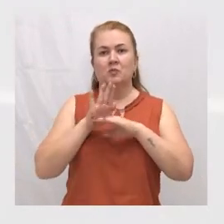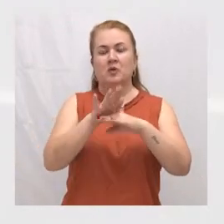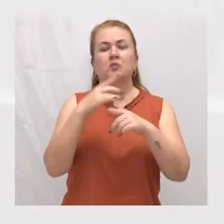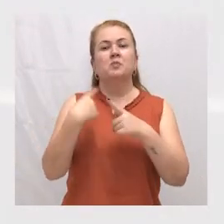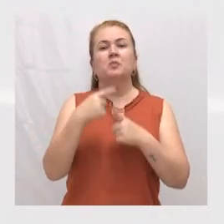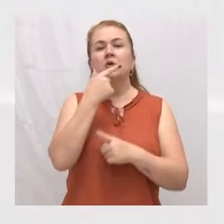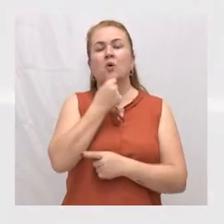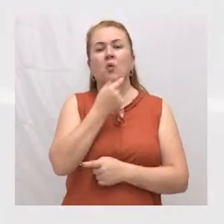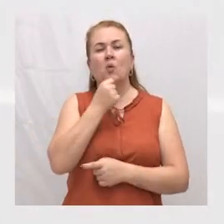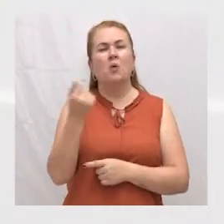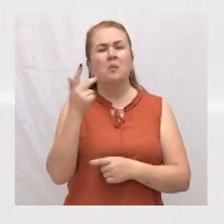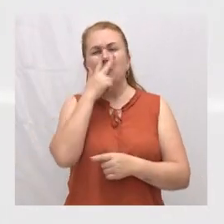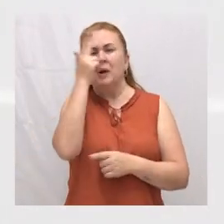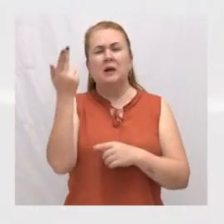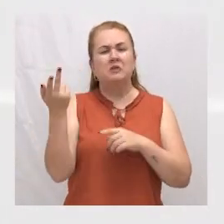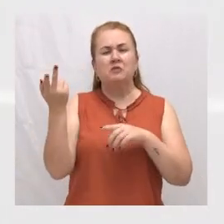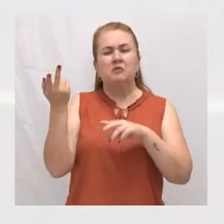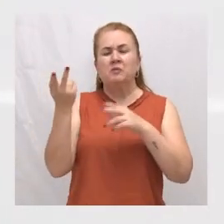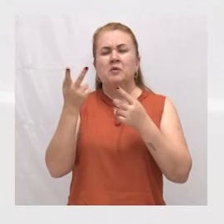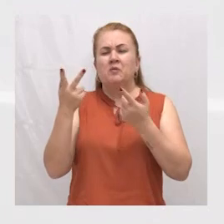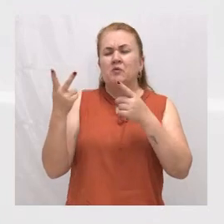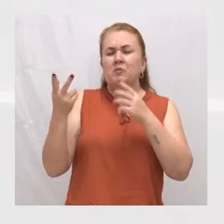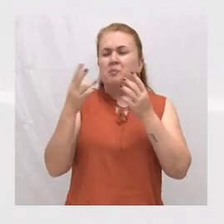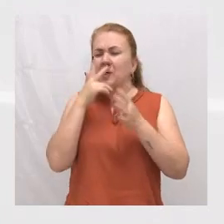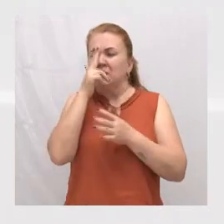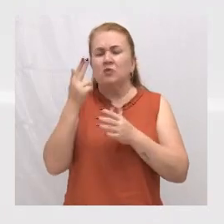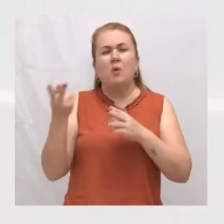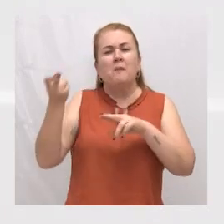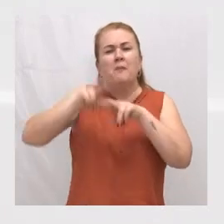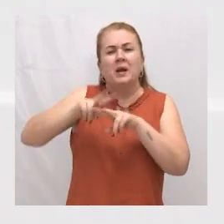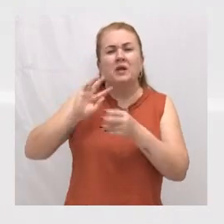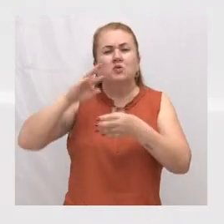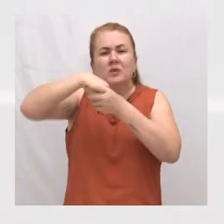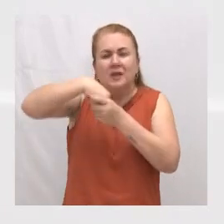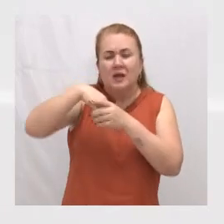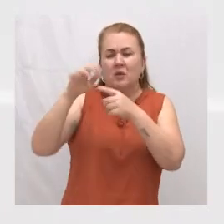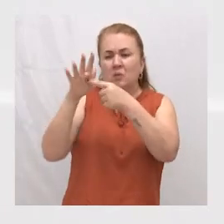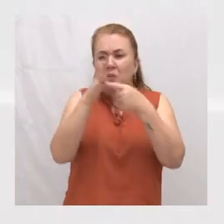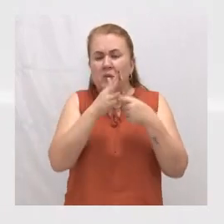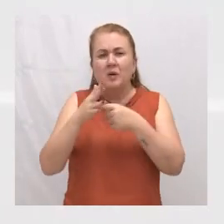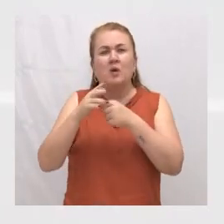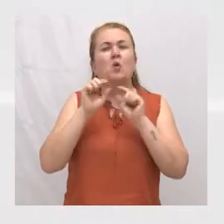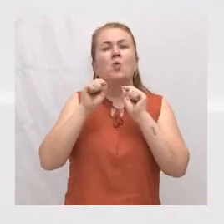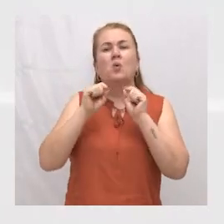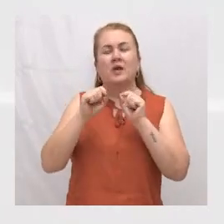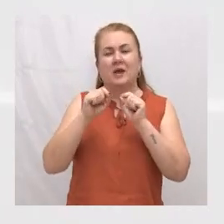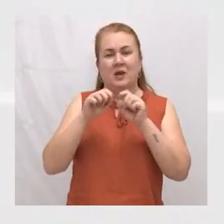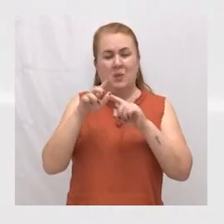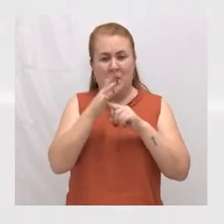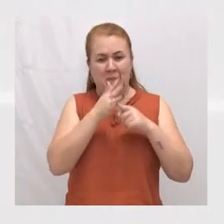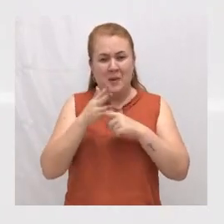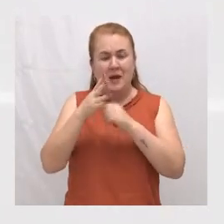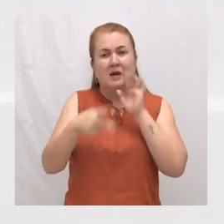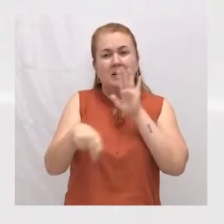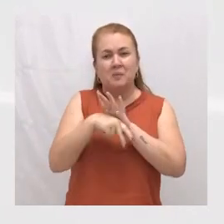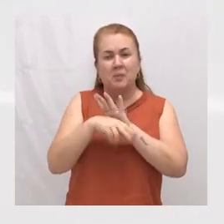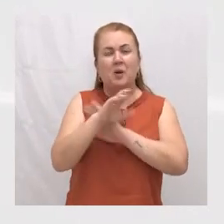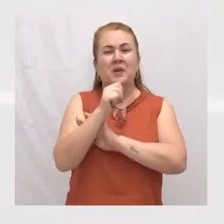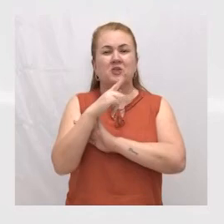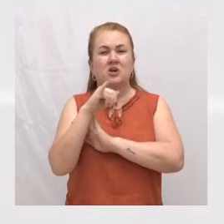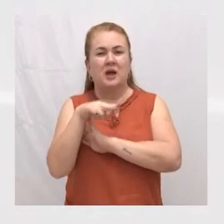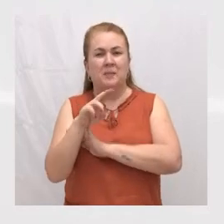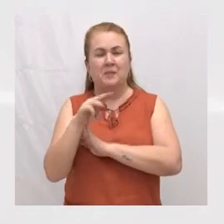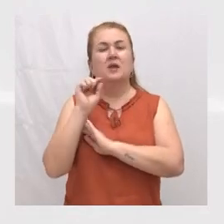ficou preso numa máquina, dessas de cortar capim, de silo, que ficou preso, a perna dele ficou presa, um